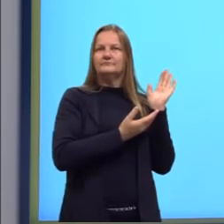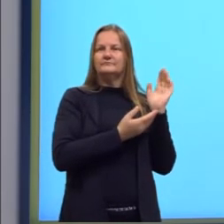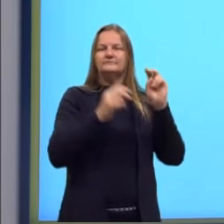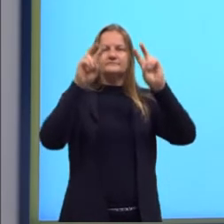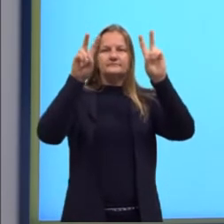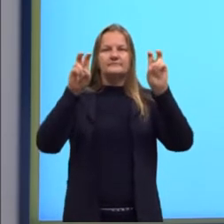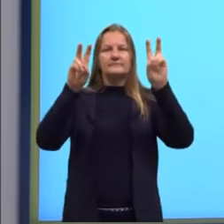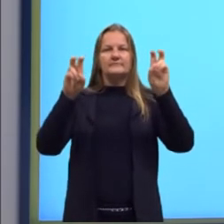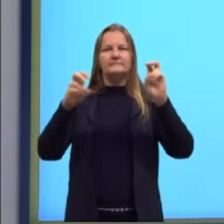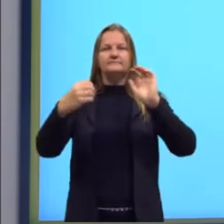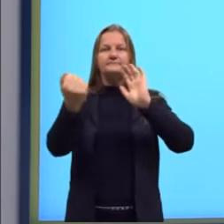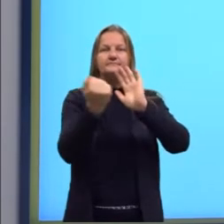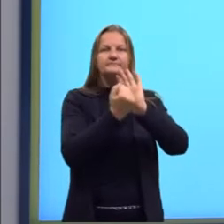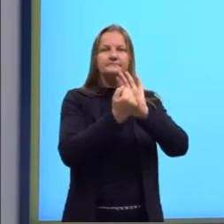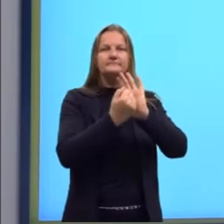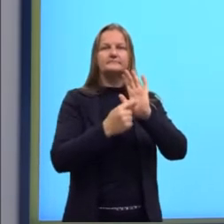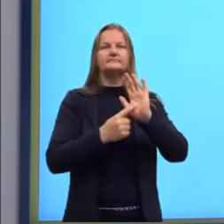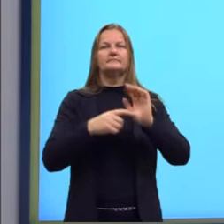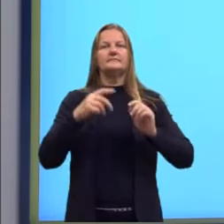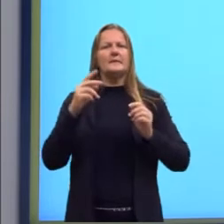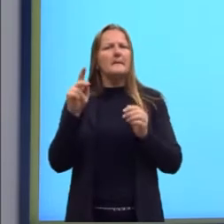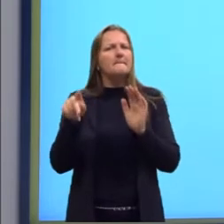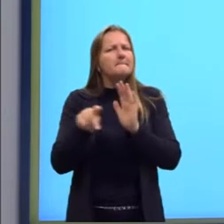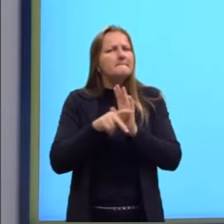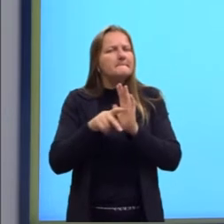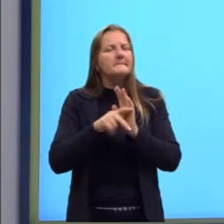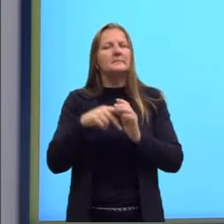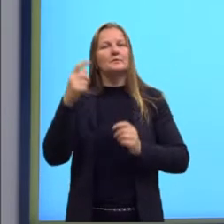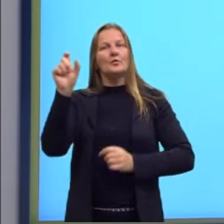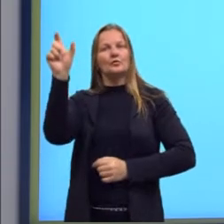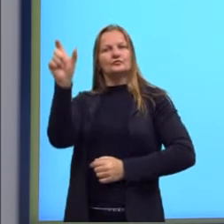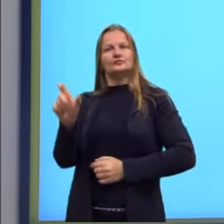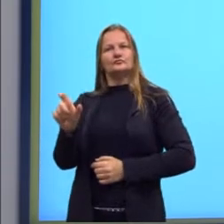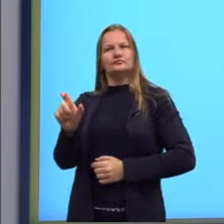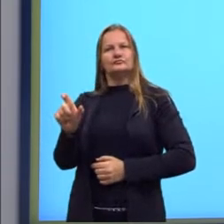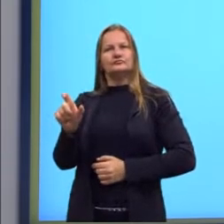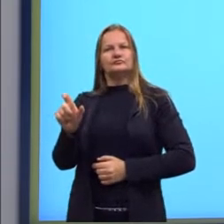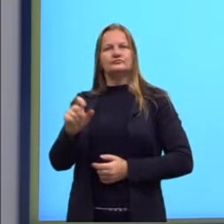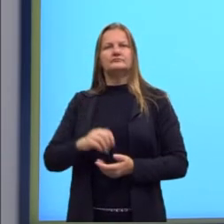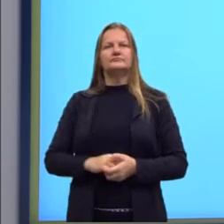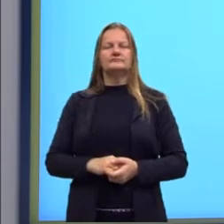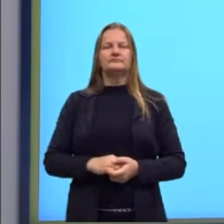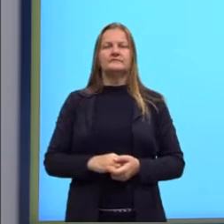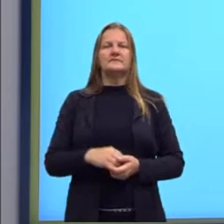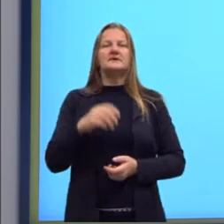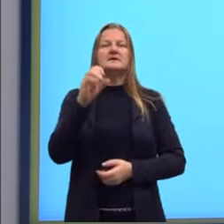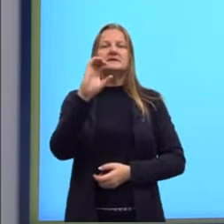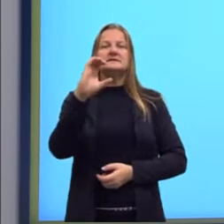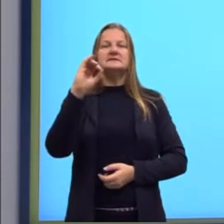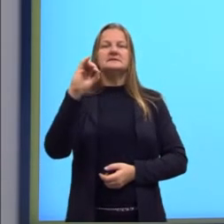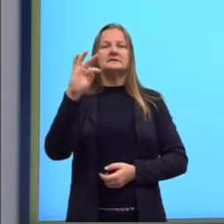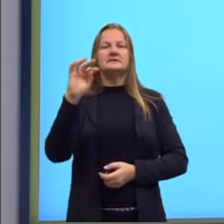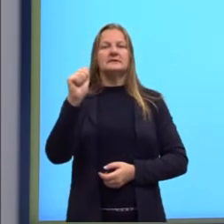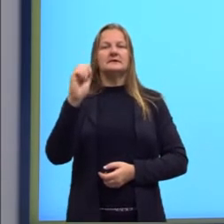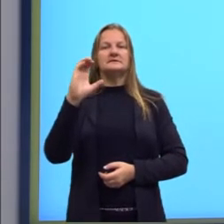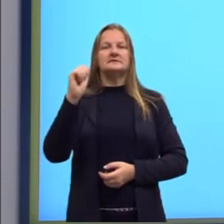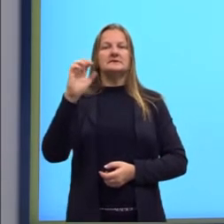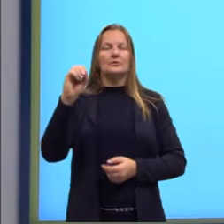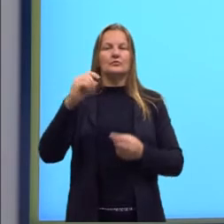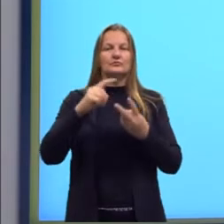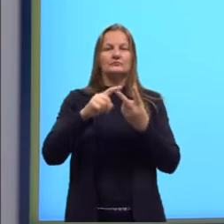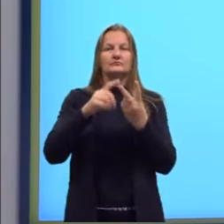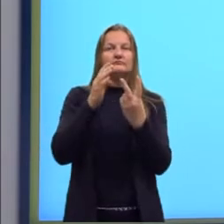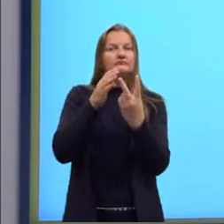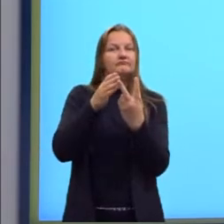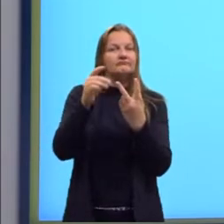para marcar que eu tenho ali a fala de uma outra pessoa. Isso é uma citação direta. Agora eu